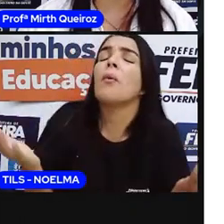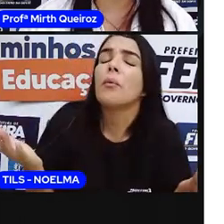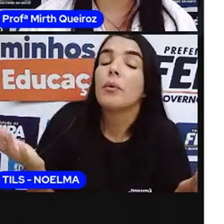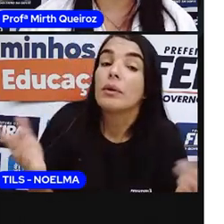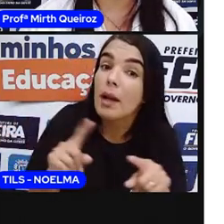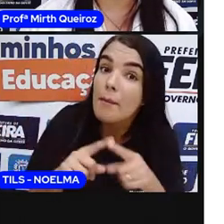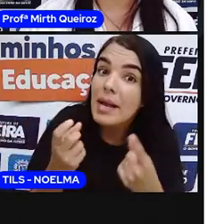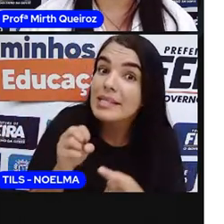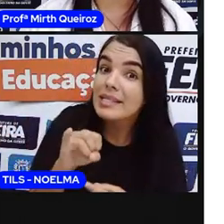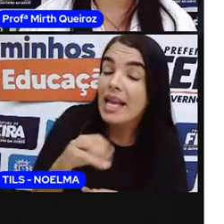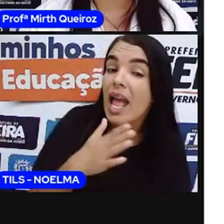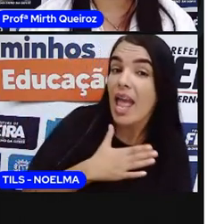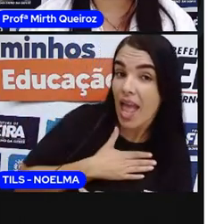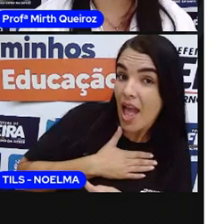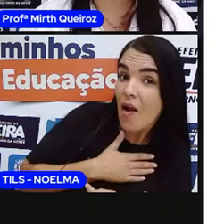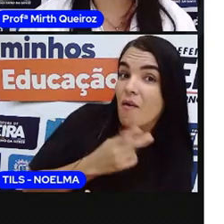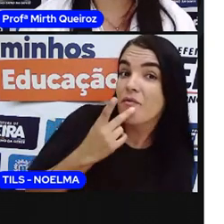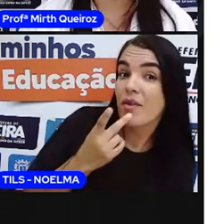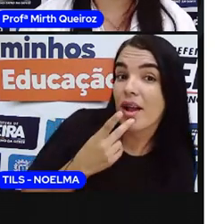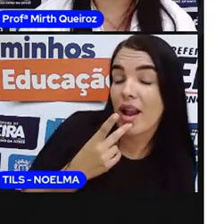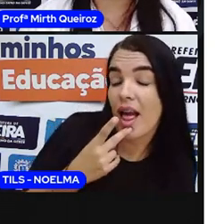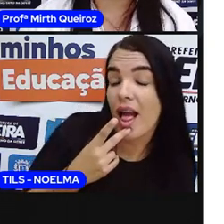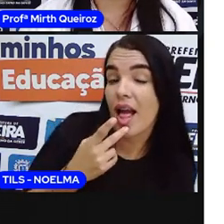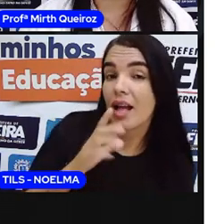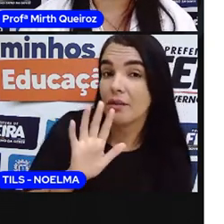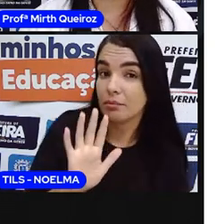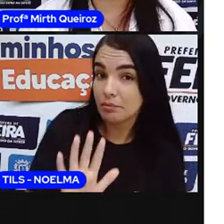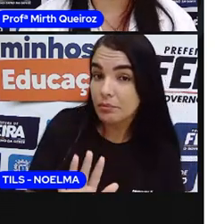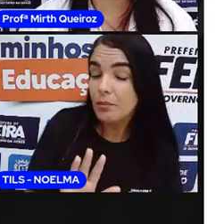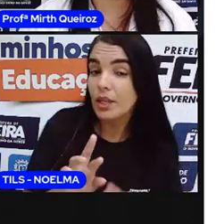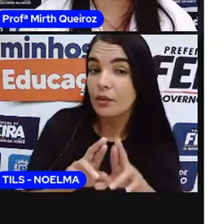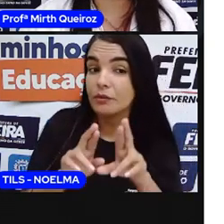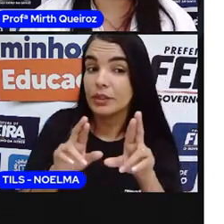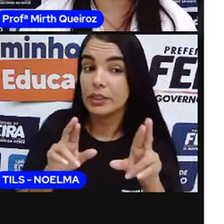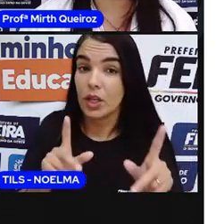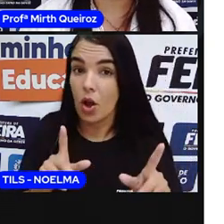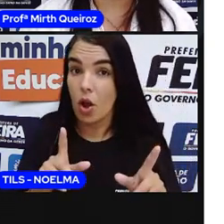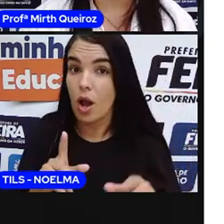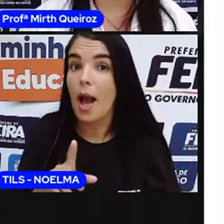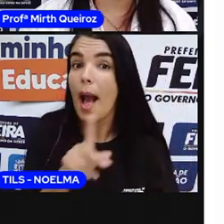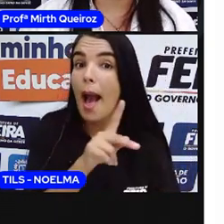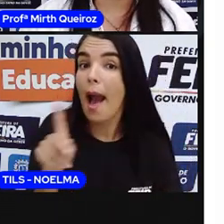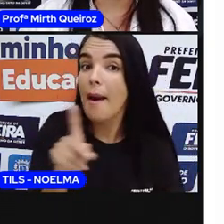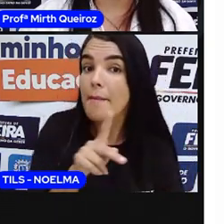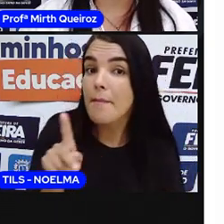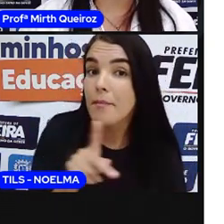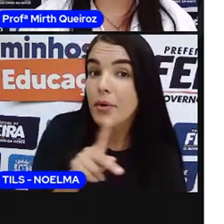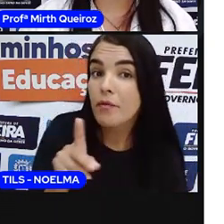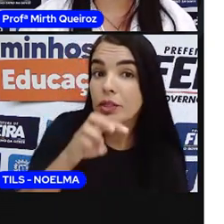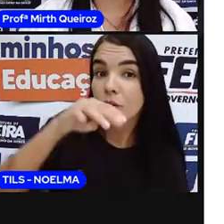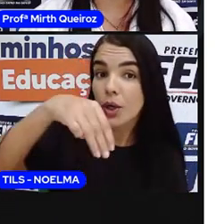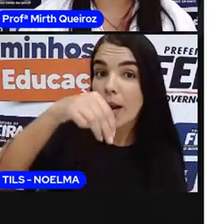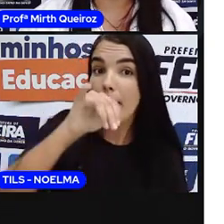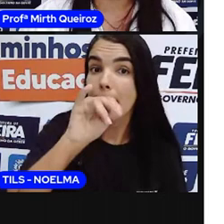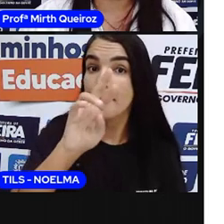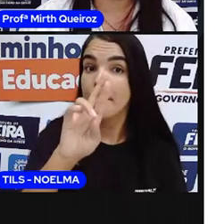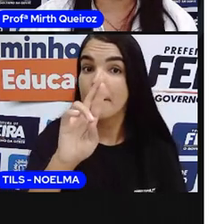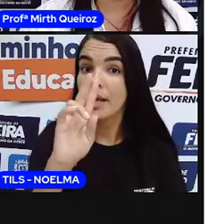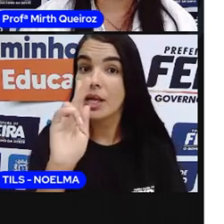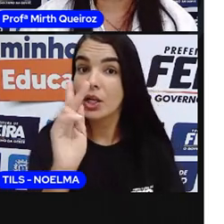Mas, se eu direcionar a pergunta para vocês de forma diferente, a professora